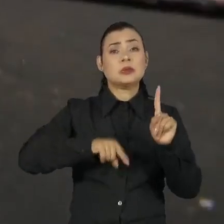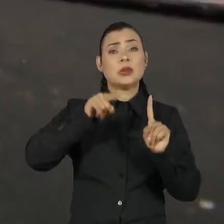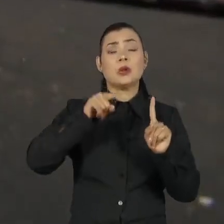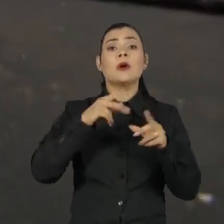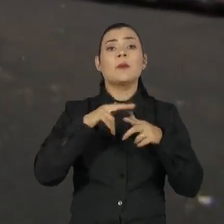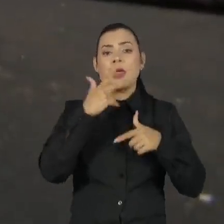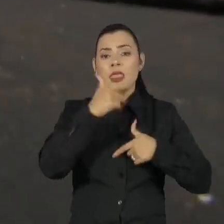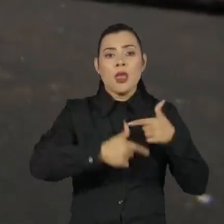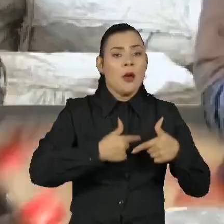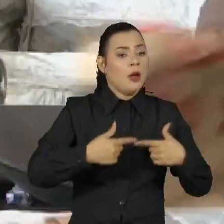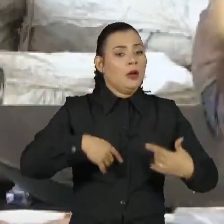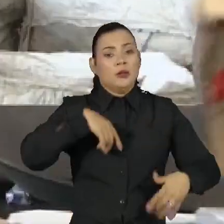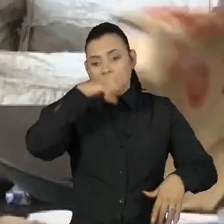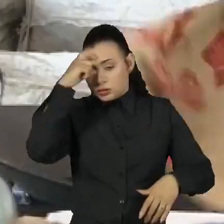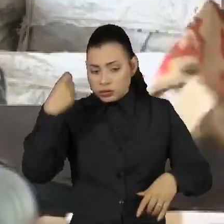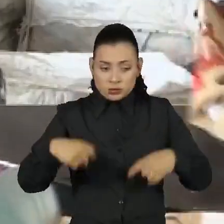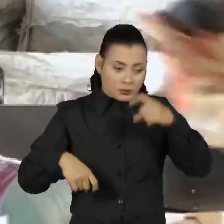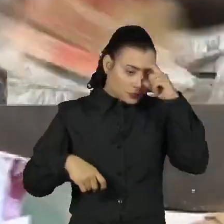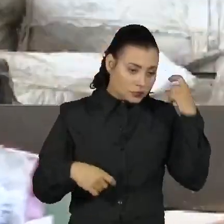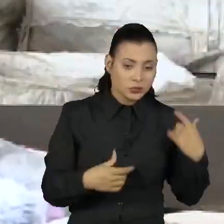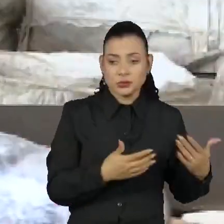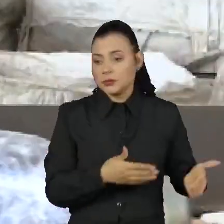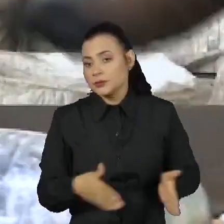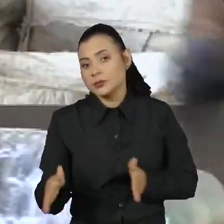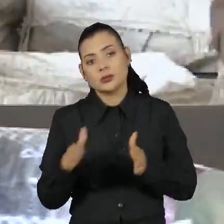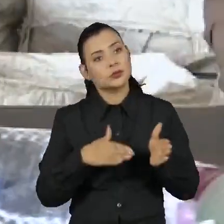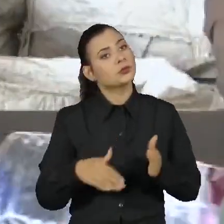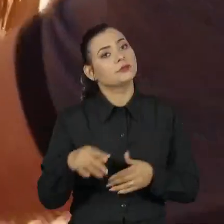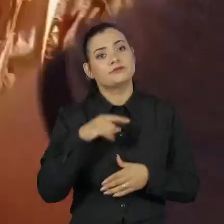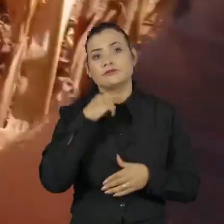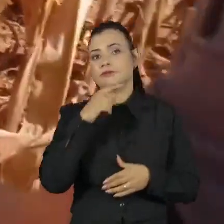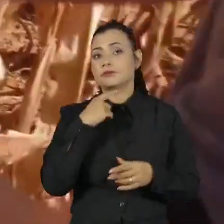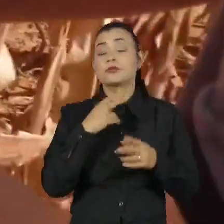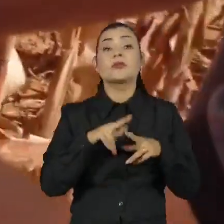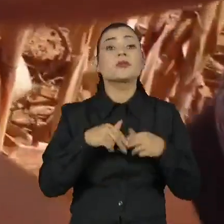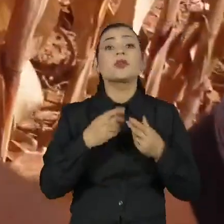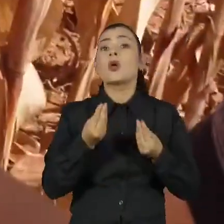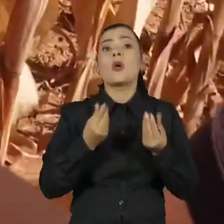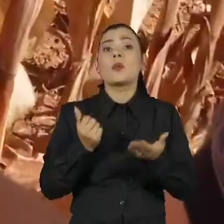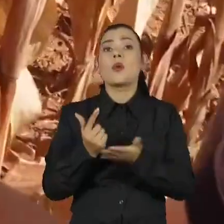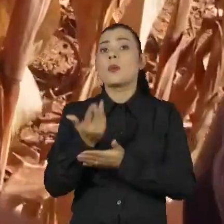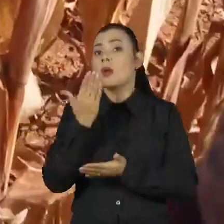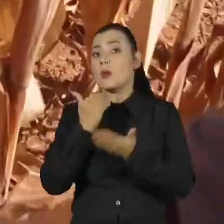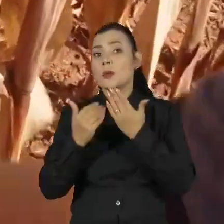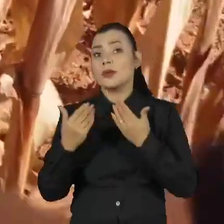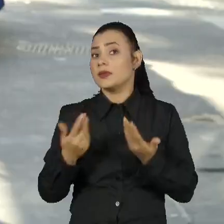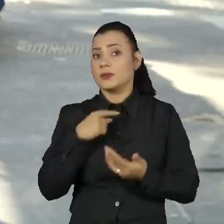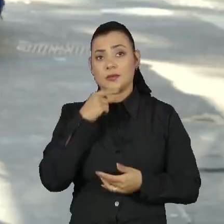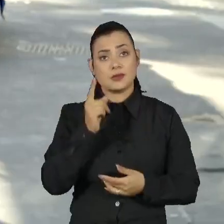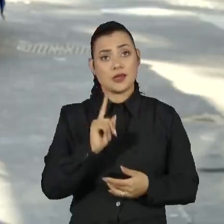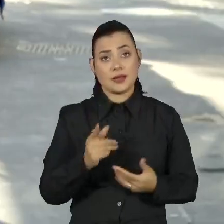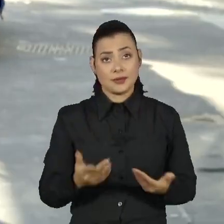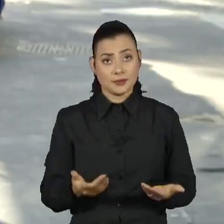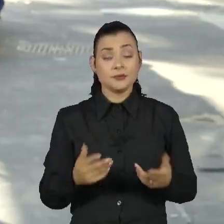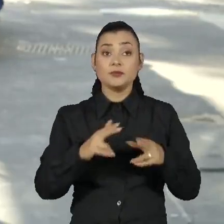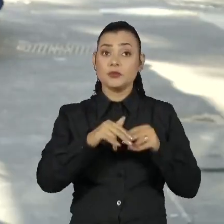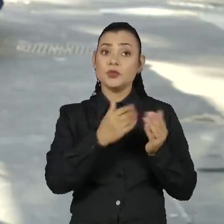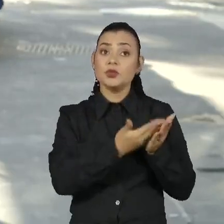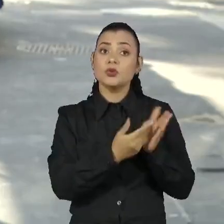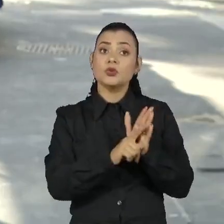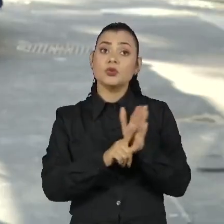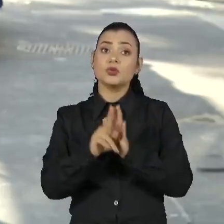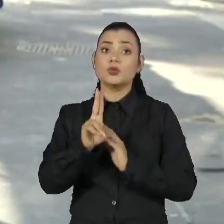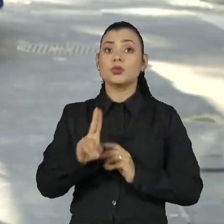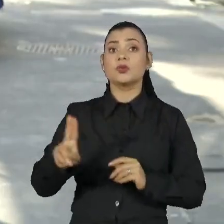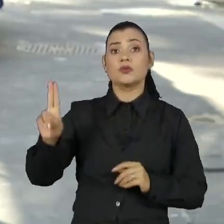desempenho piora, quem depende da produtividade para sobreviver corre risco de não ter condições de comprar alimentos. Segundo um estudo da